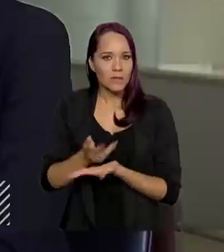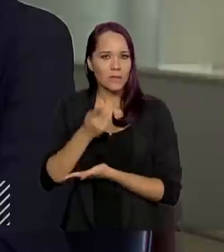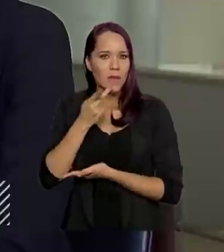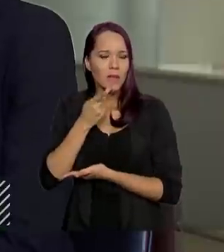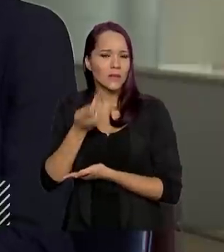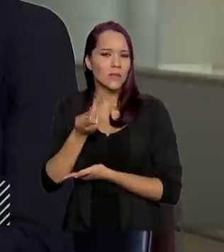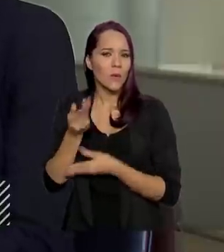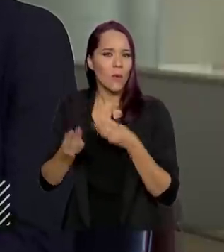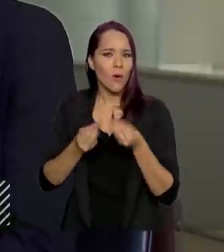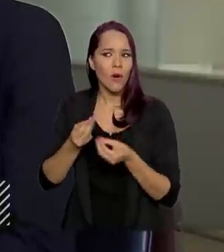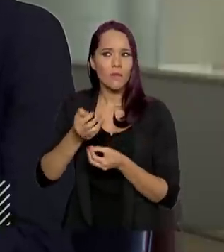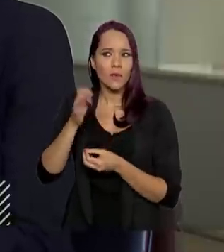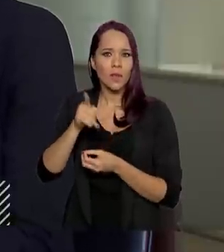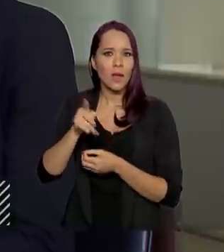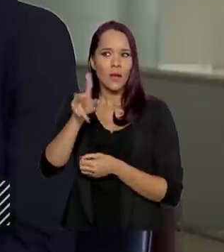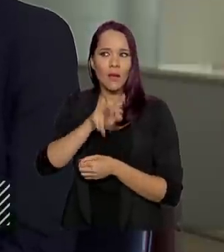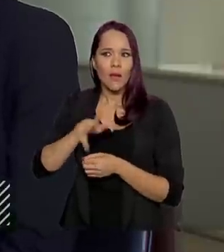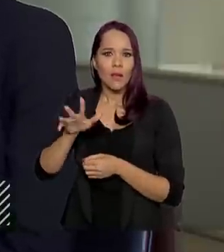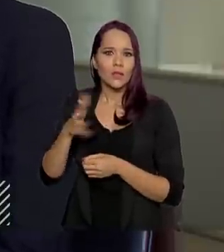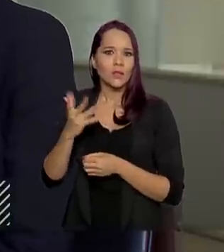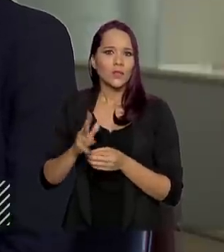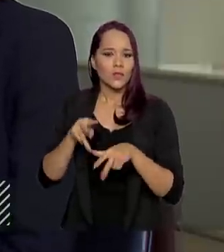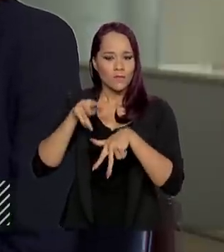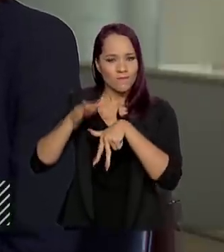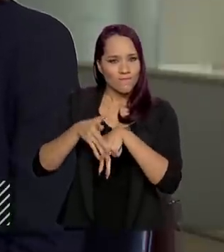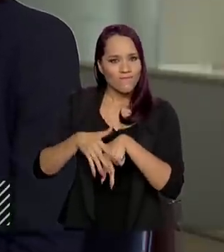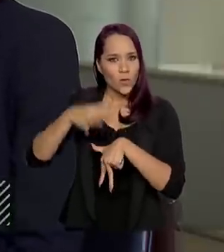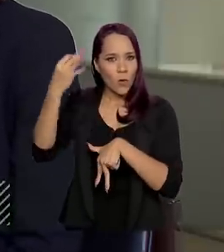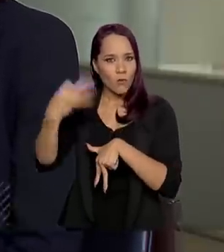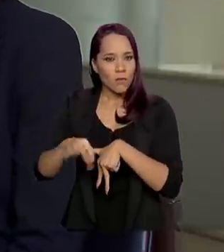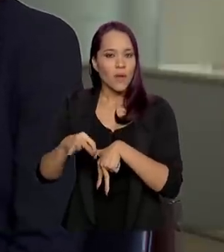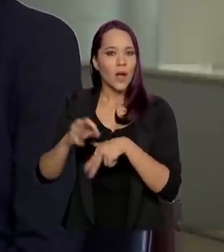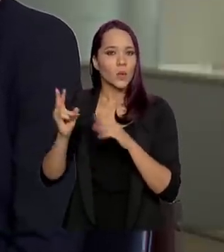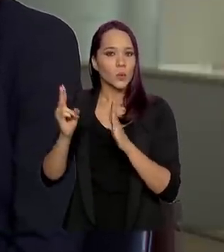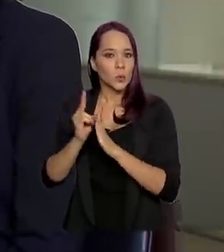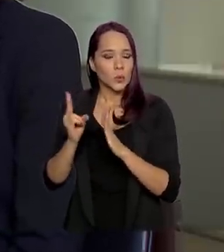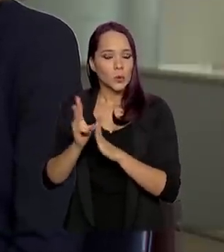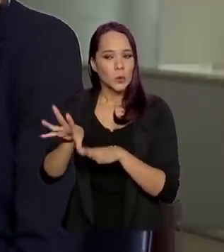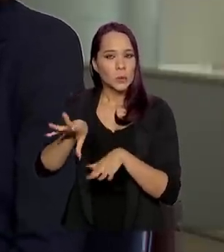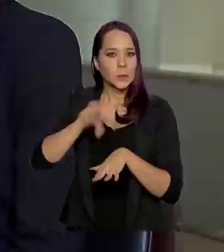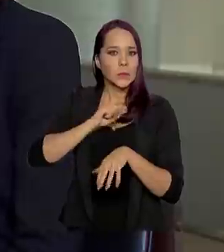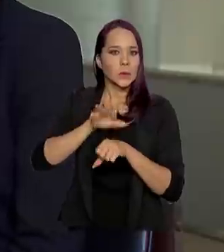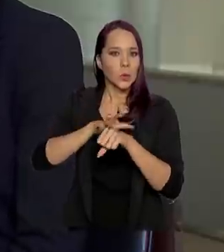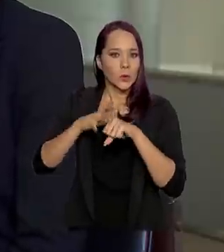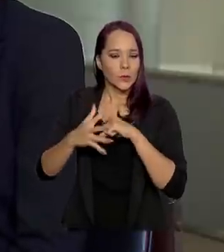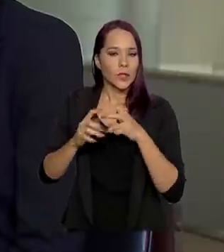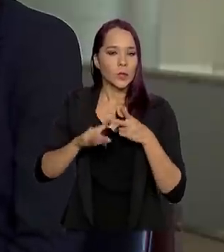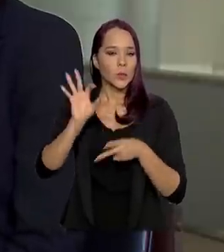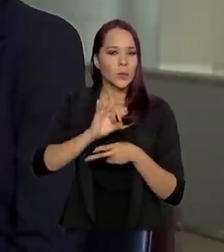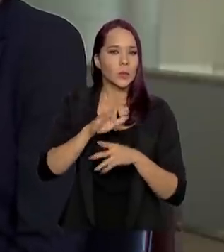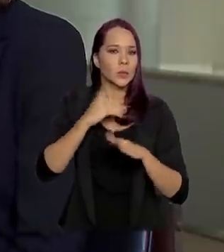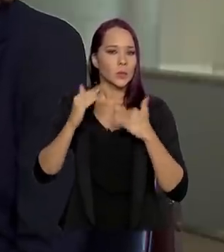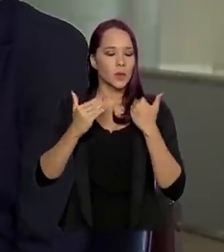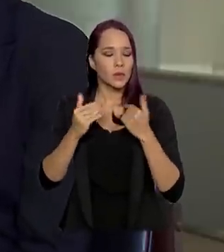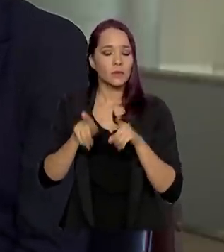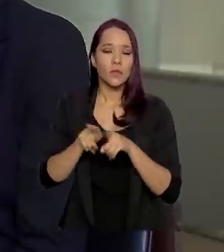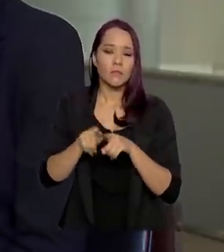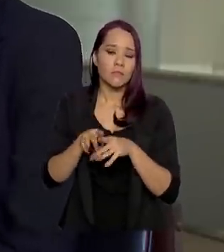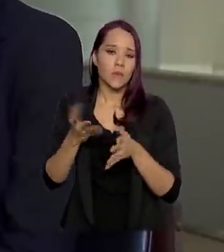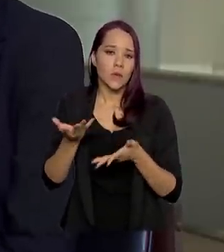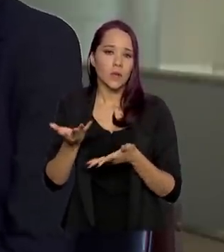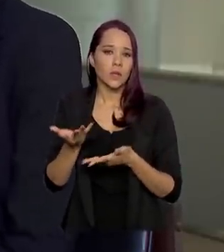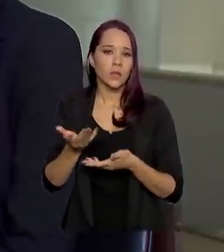senhor falasse sobre o panorama atual de casos confirmados de indígenas com coronavírus, mortes e casos também